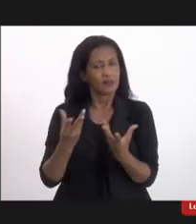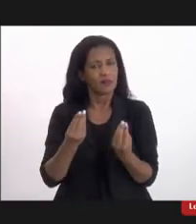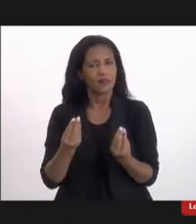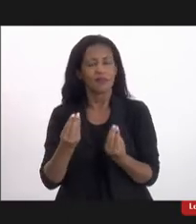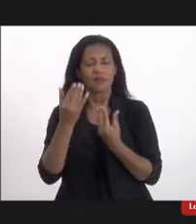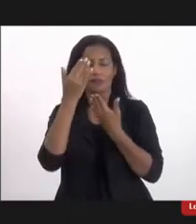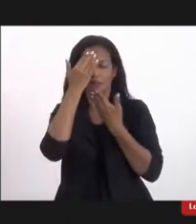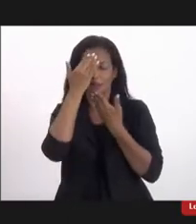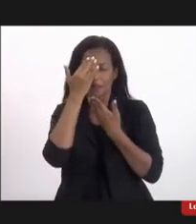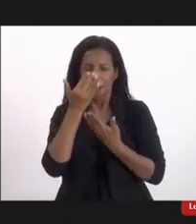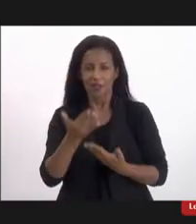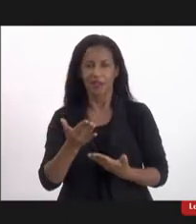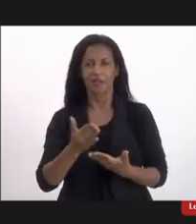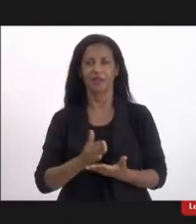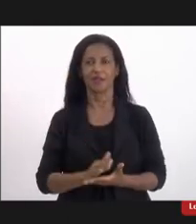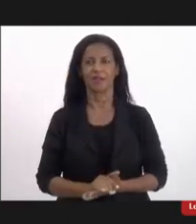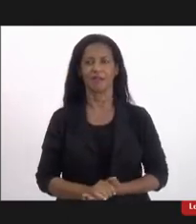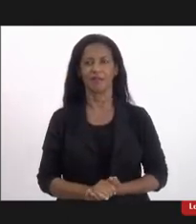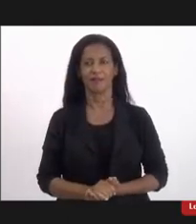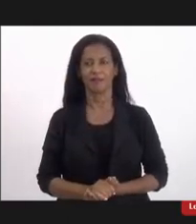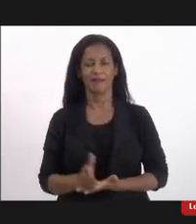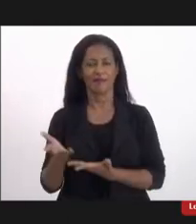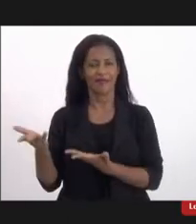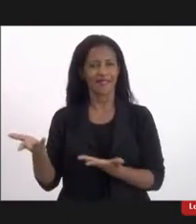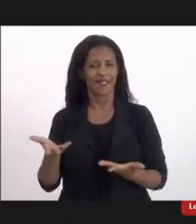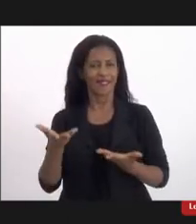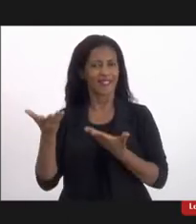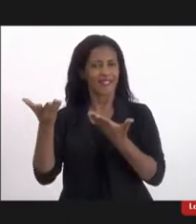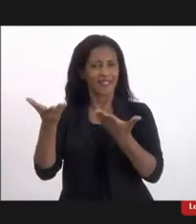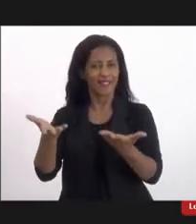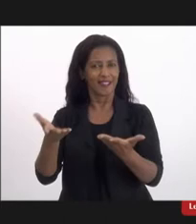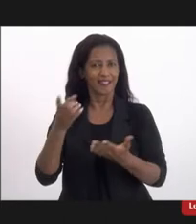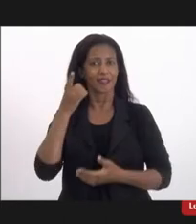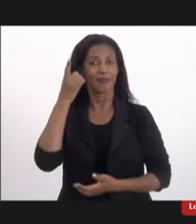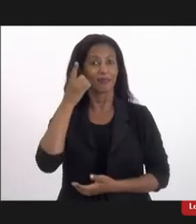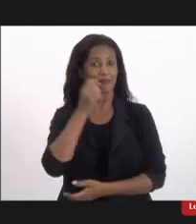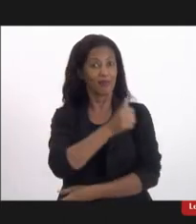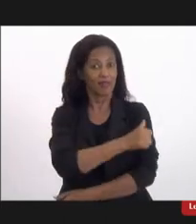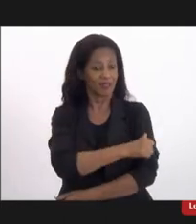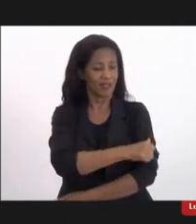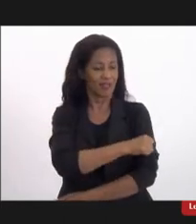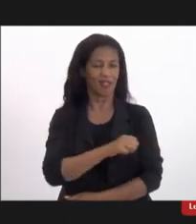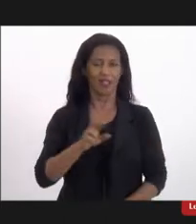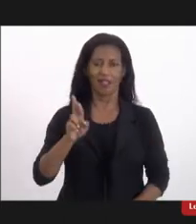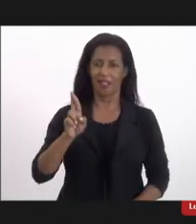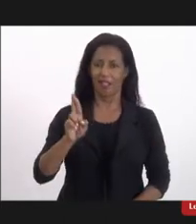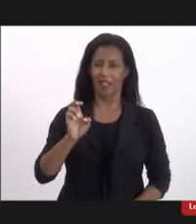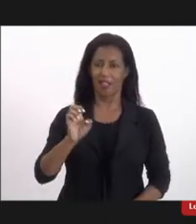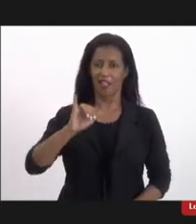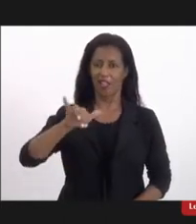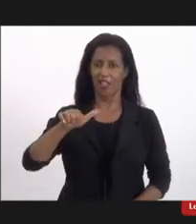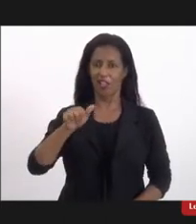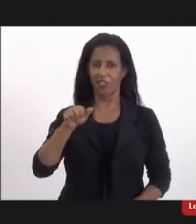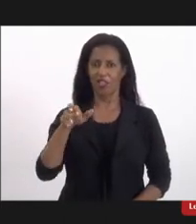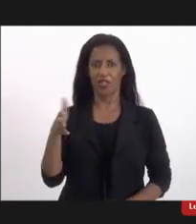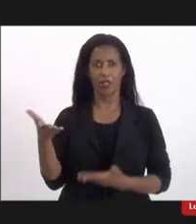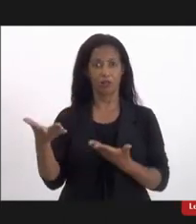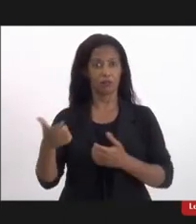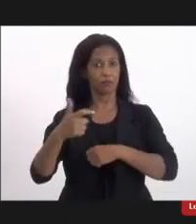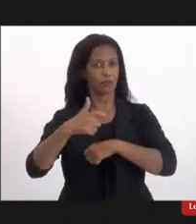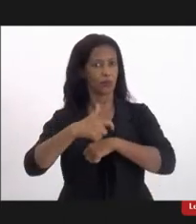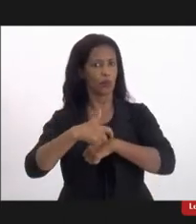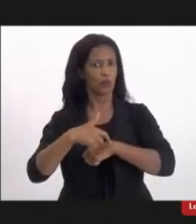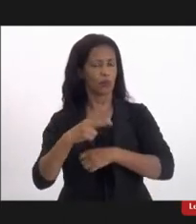agradecer a excelentíssima deputada Regiane por esse espaço porque eu